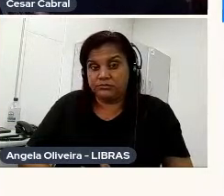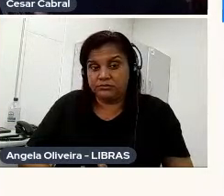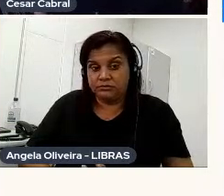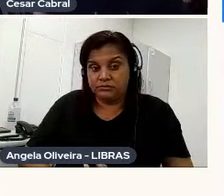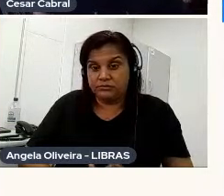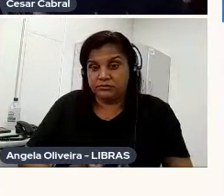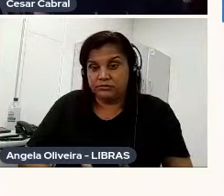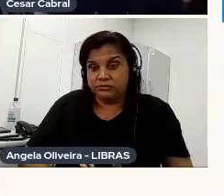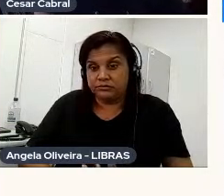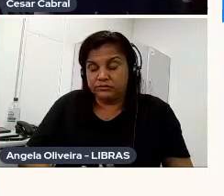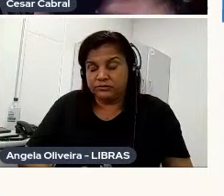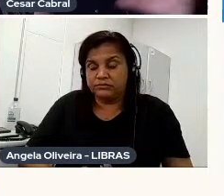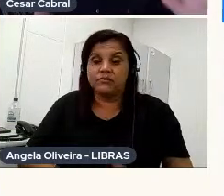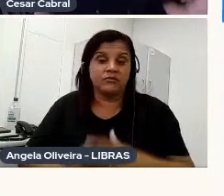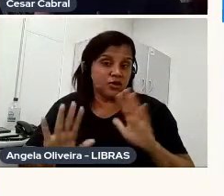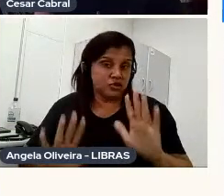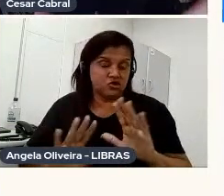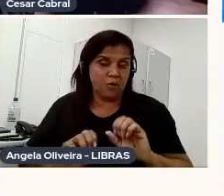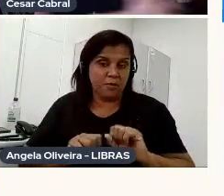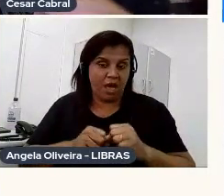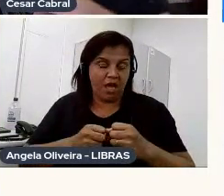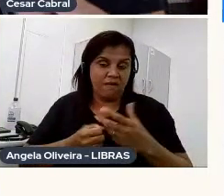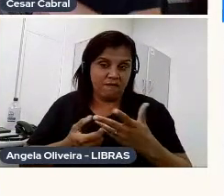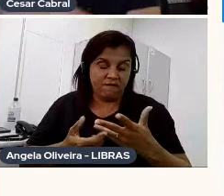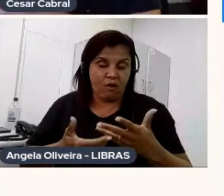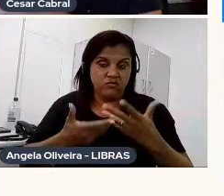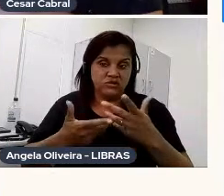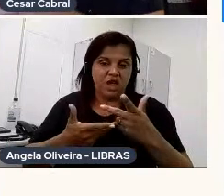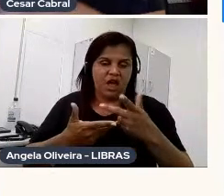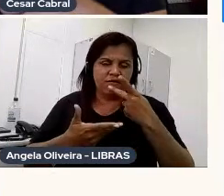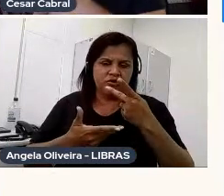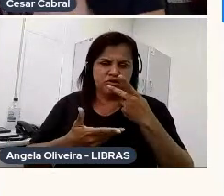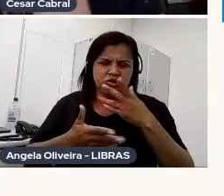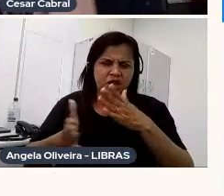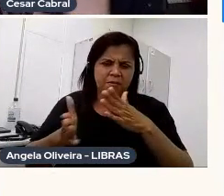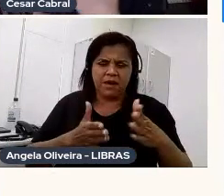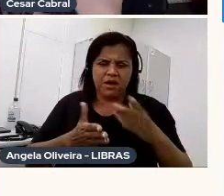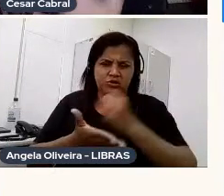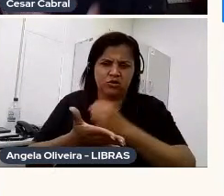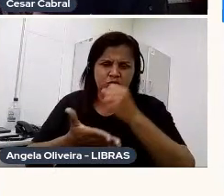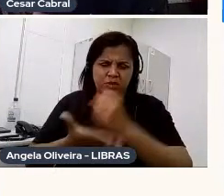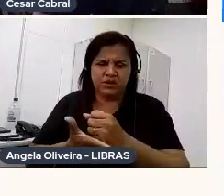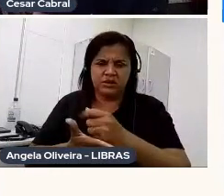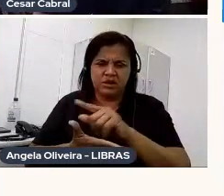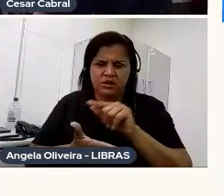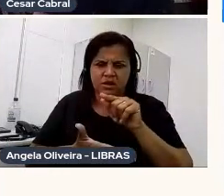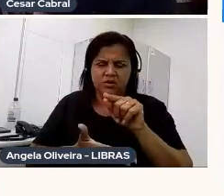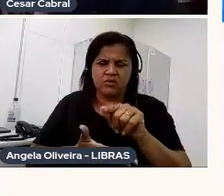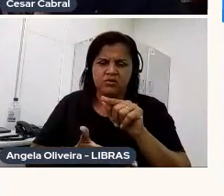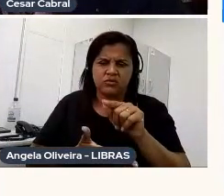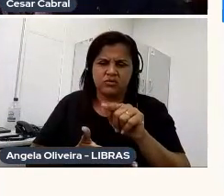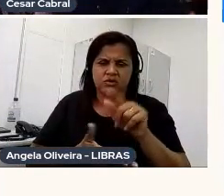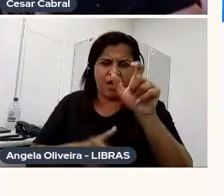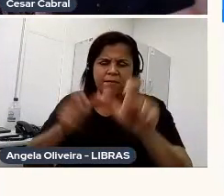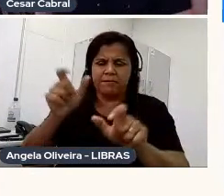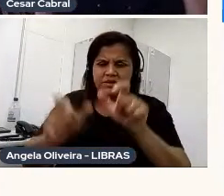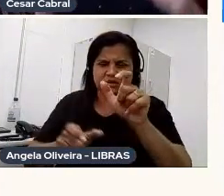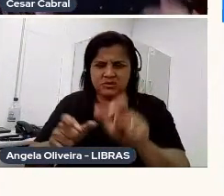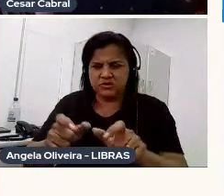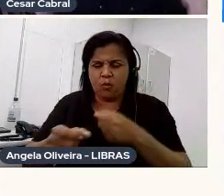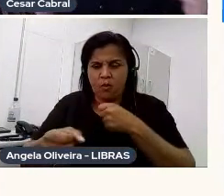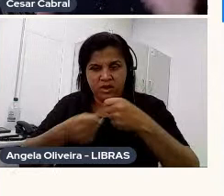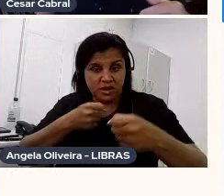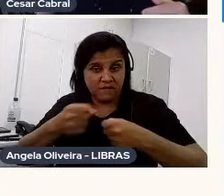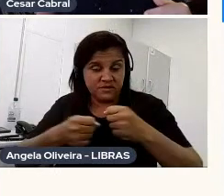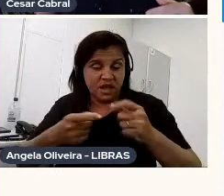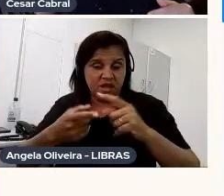só para reforçar, né, eu contei isso, tinha essa parte documental dos, das pessoas entrevistadas, mas a